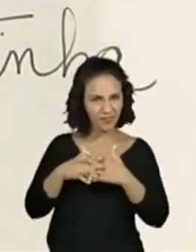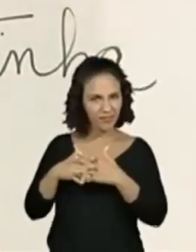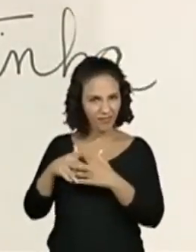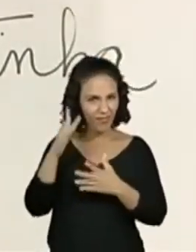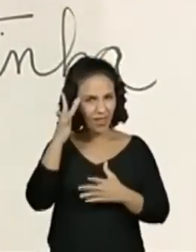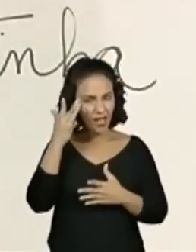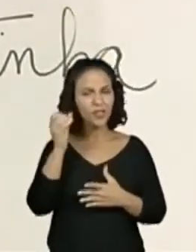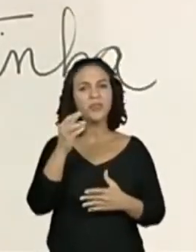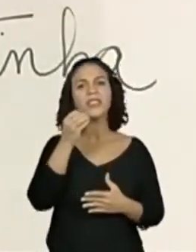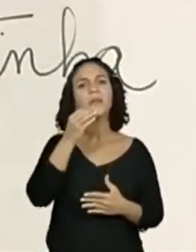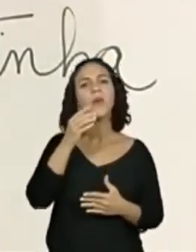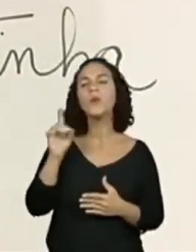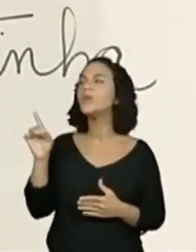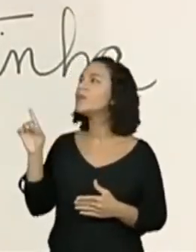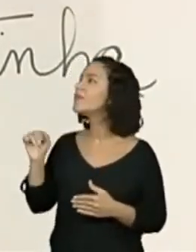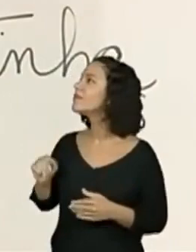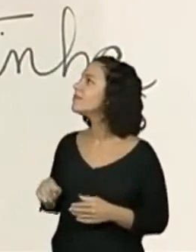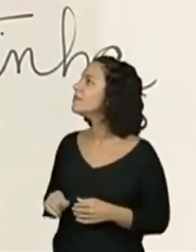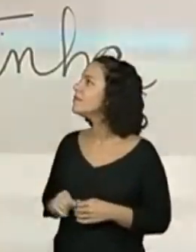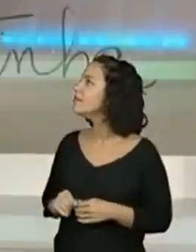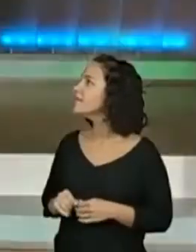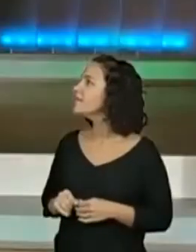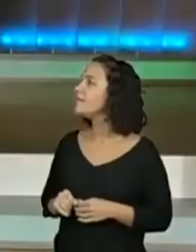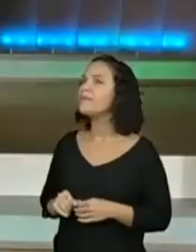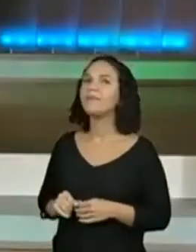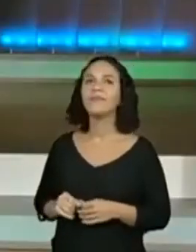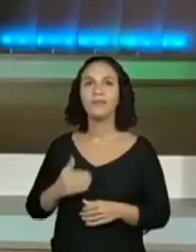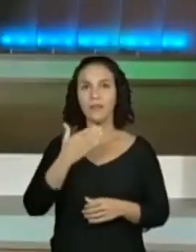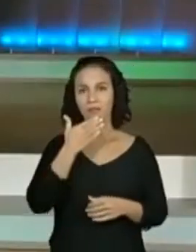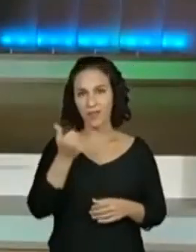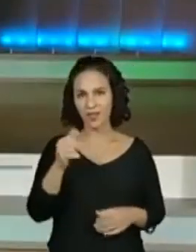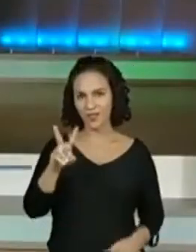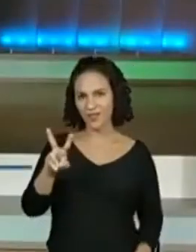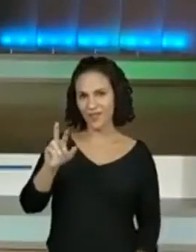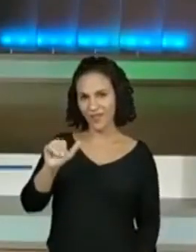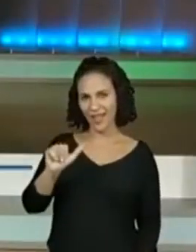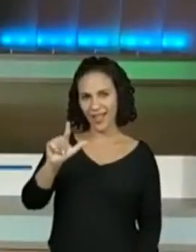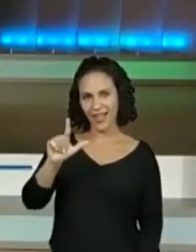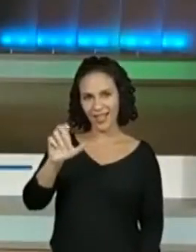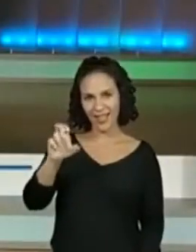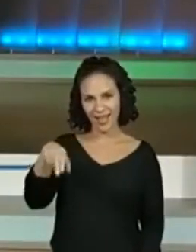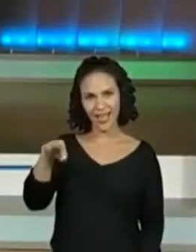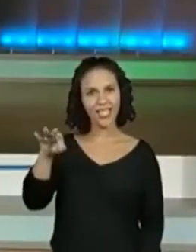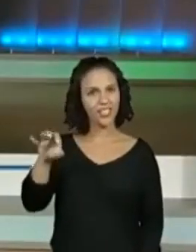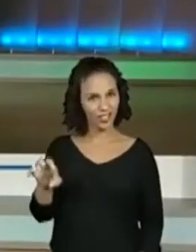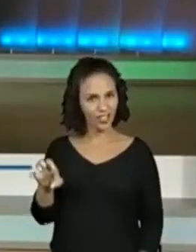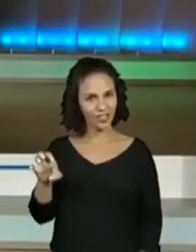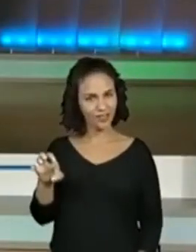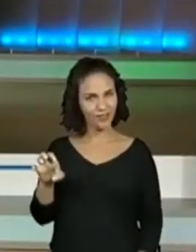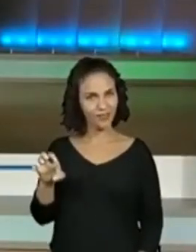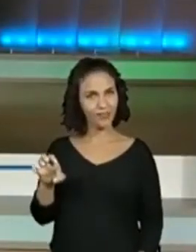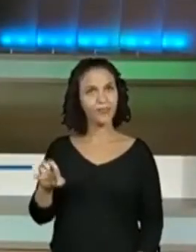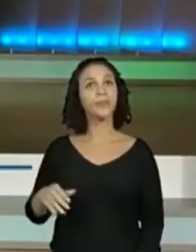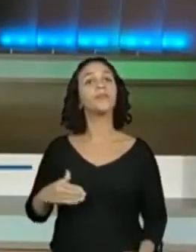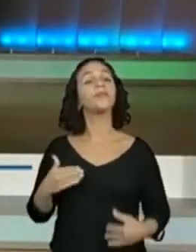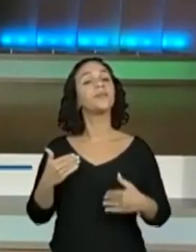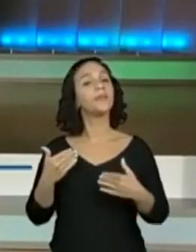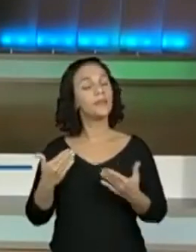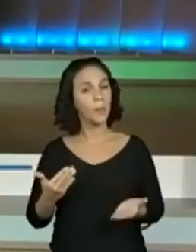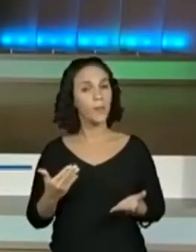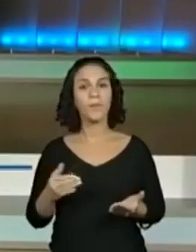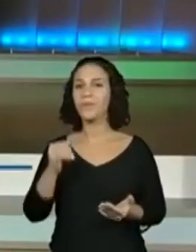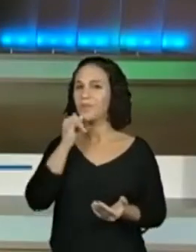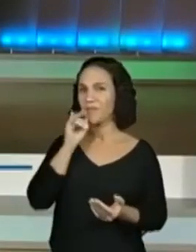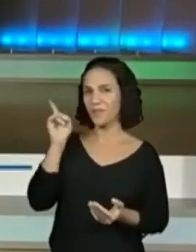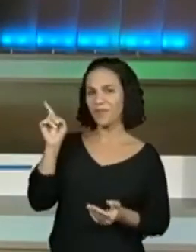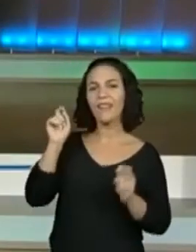aqui? É melhor colocar valente. Ah, muito bem. O nosso fanfarrão, no caso, ele serve para